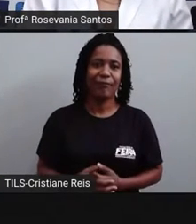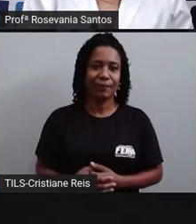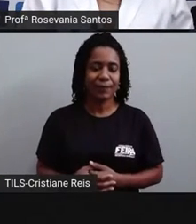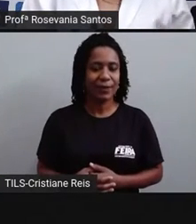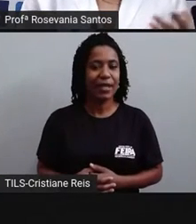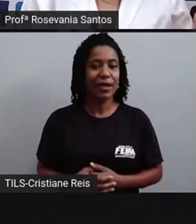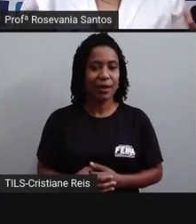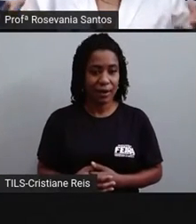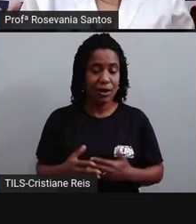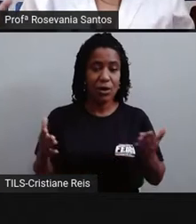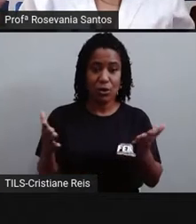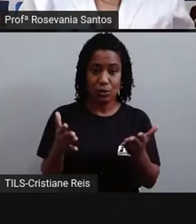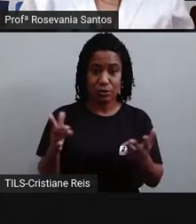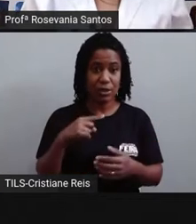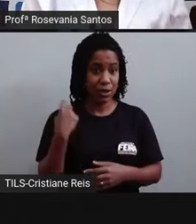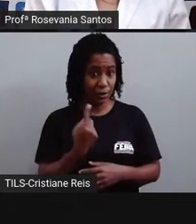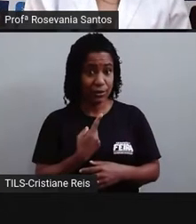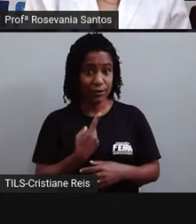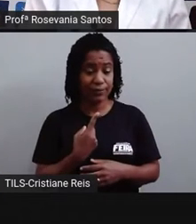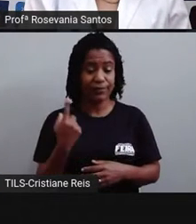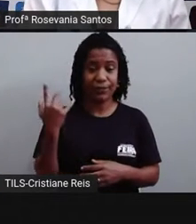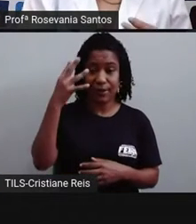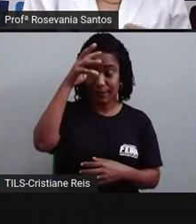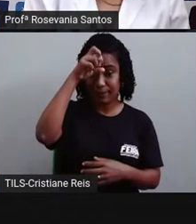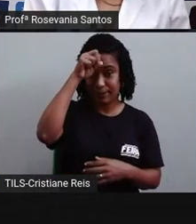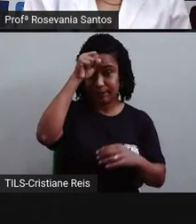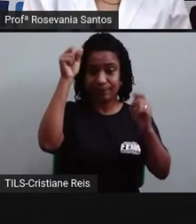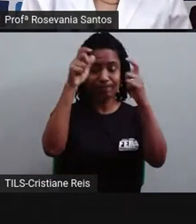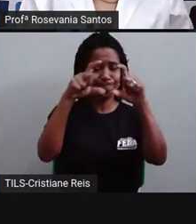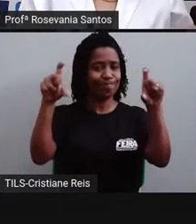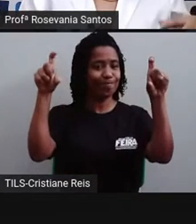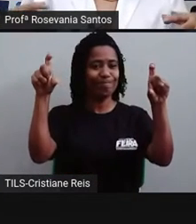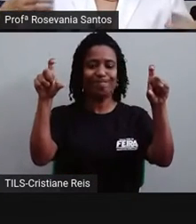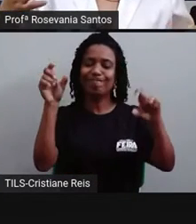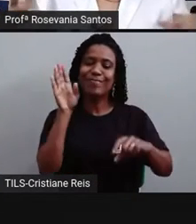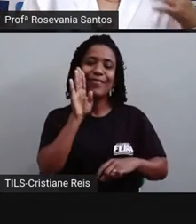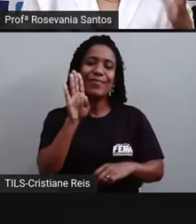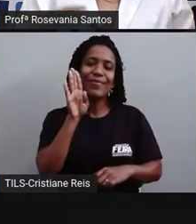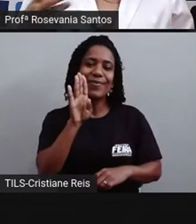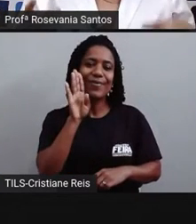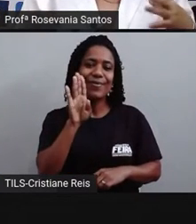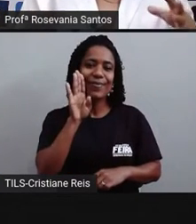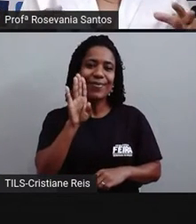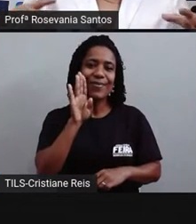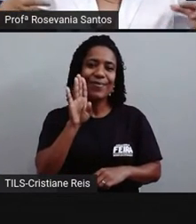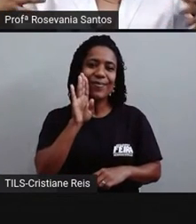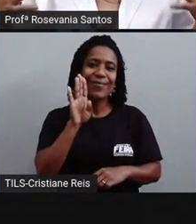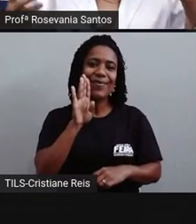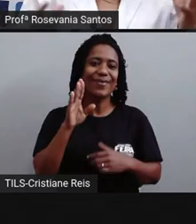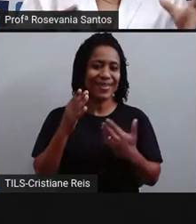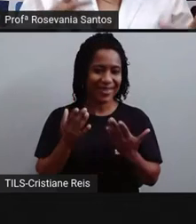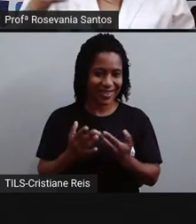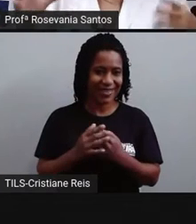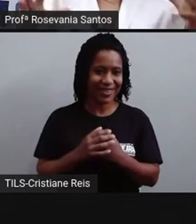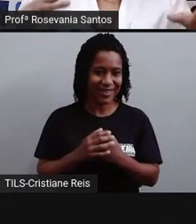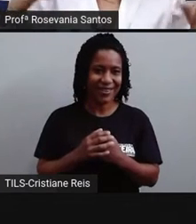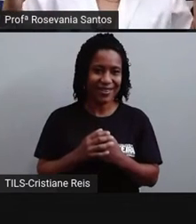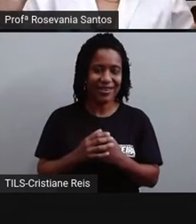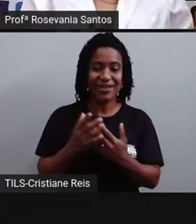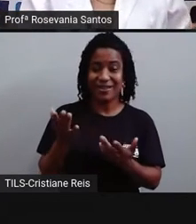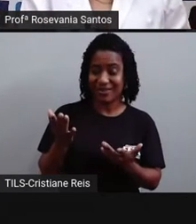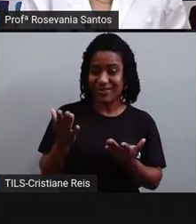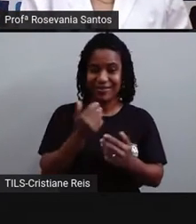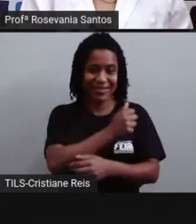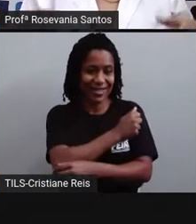Hoje, né, nós vamos falar de um assunto bastante legal, né? Principalmente para os alunos aí que gostam muito de